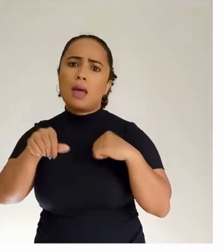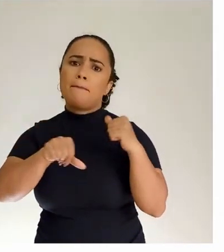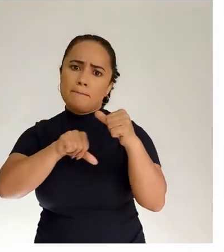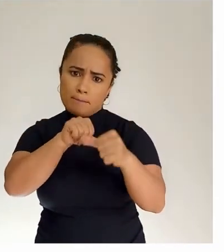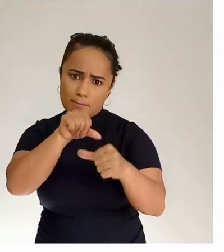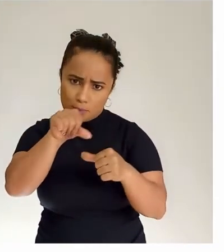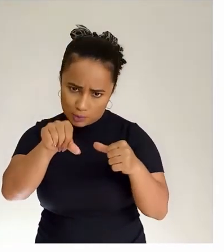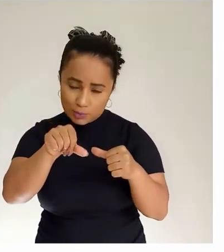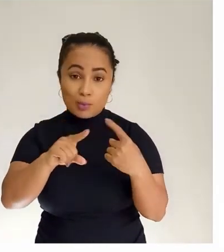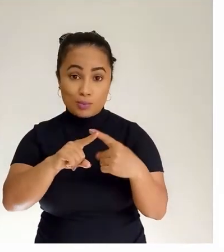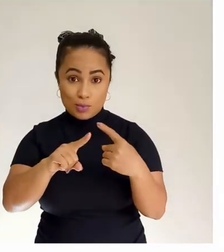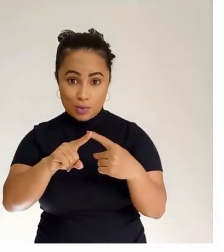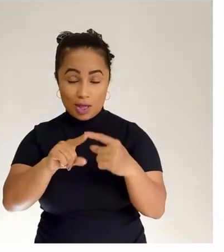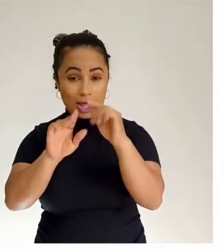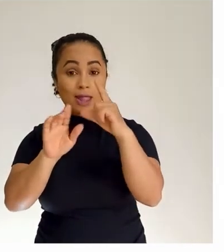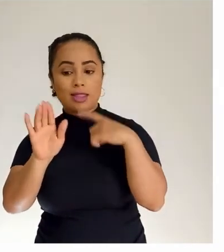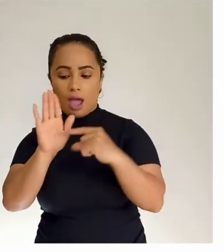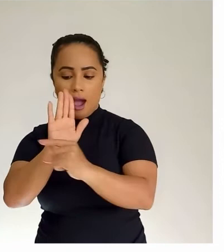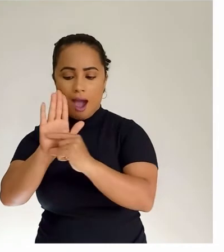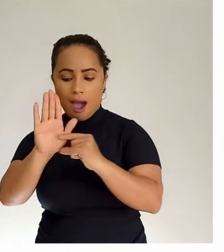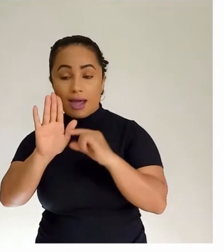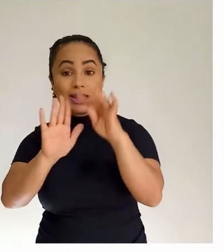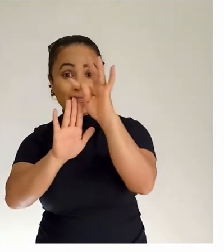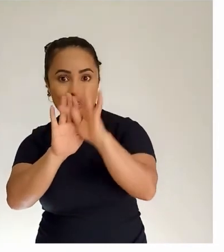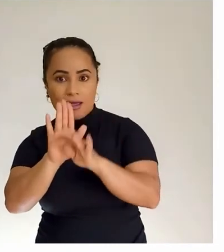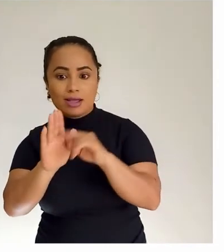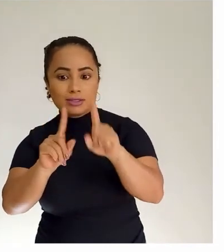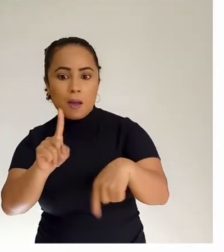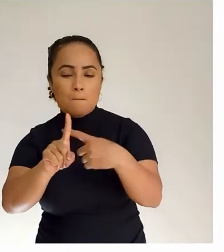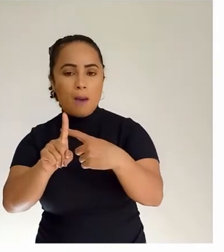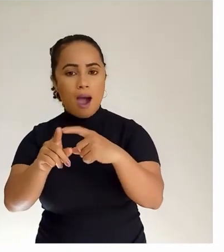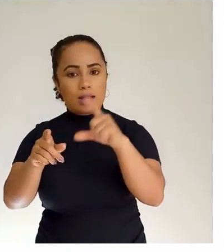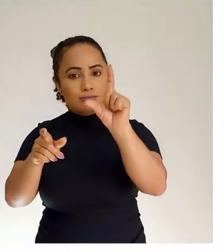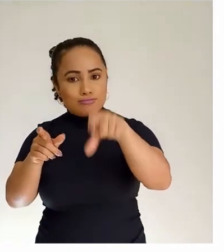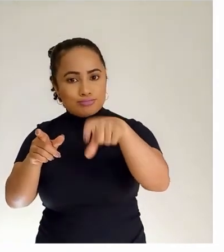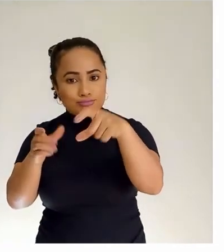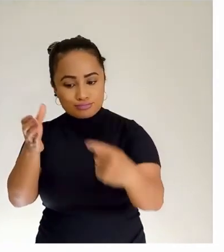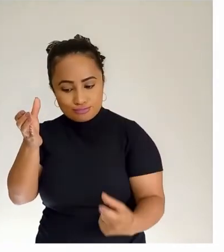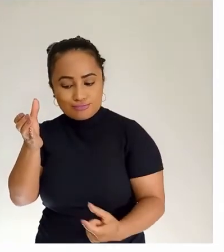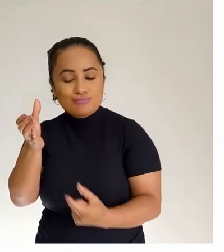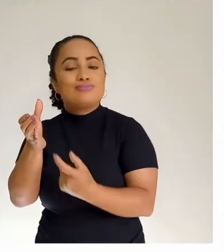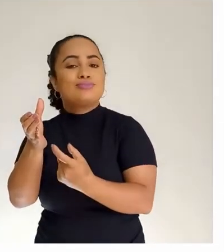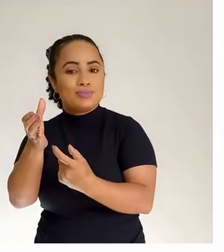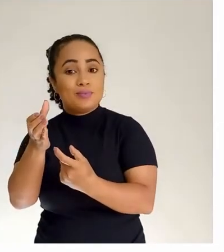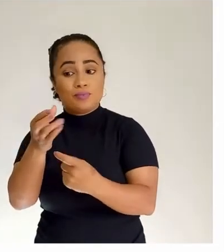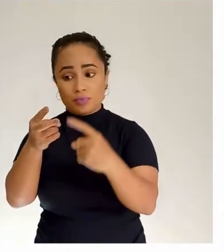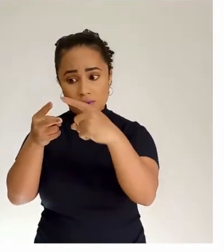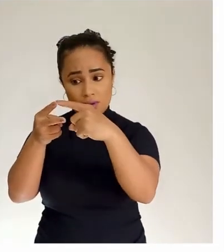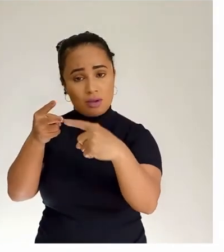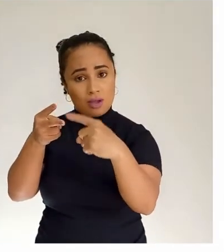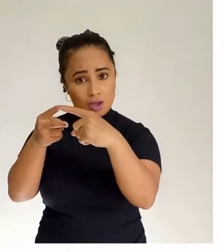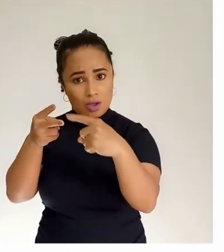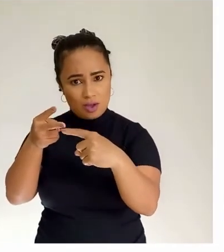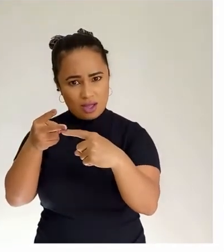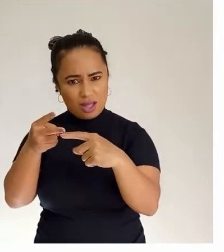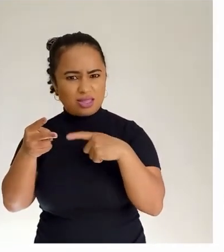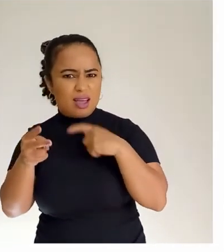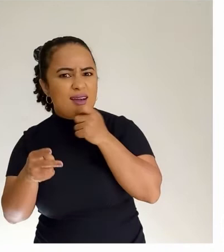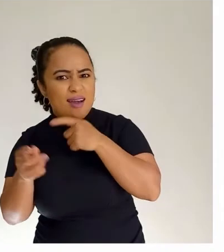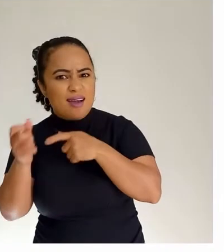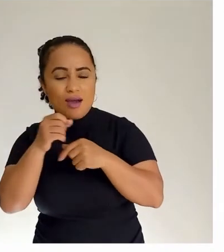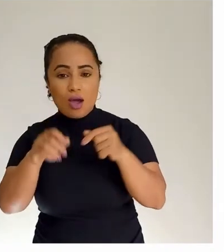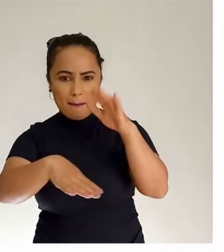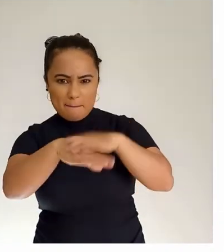o texto verbal e a maquininha, mudou o enfoque do texto. As duas obras abordam a ironia com a criação do homem?